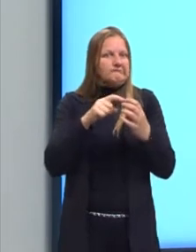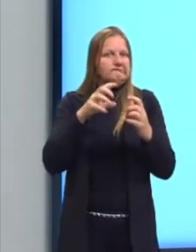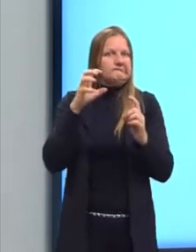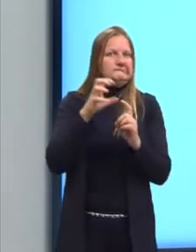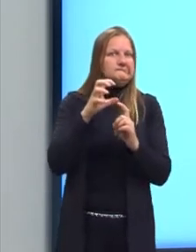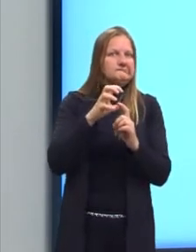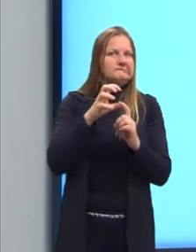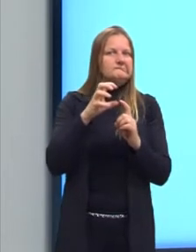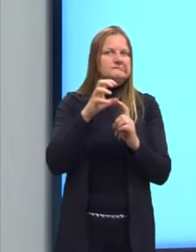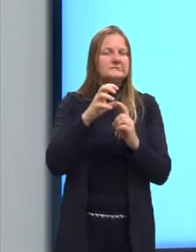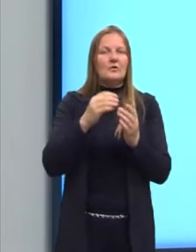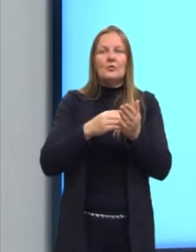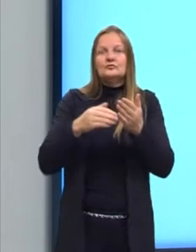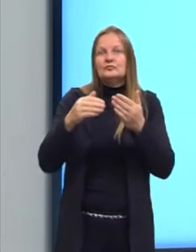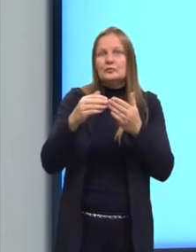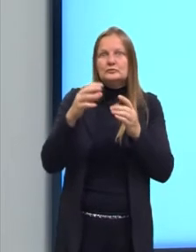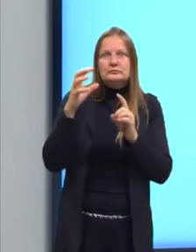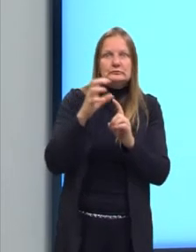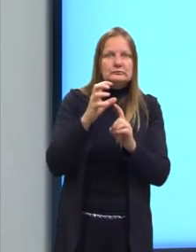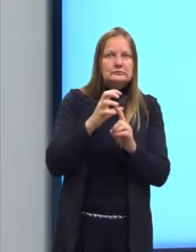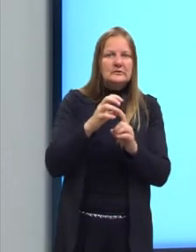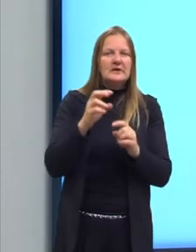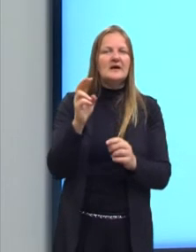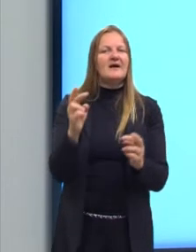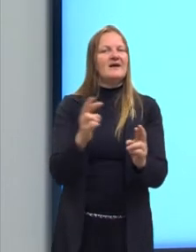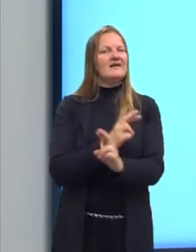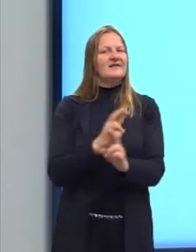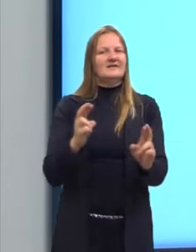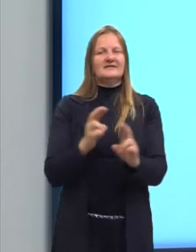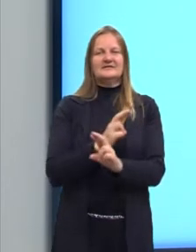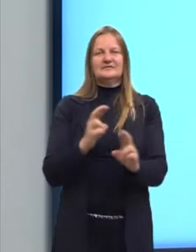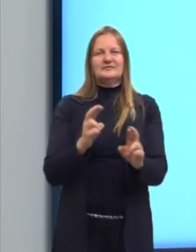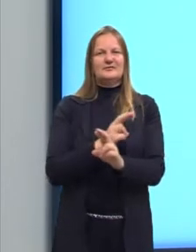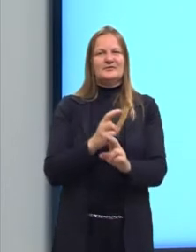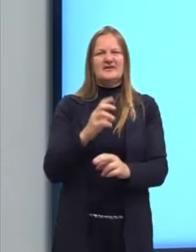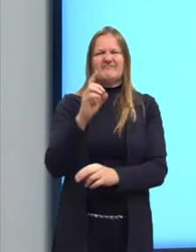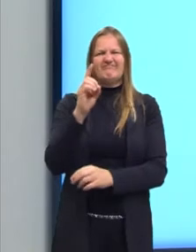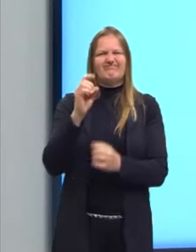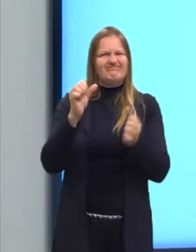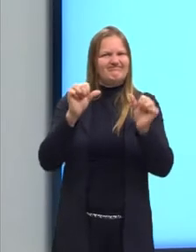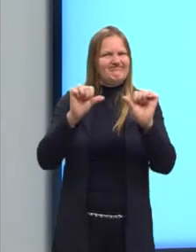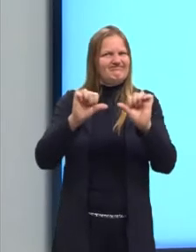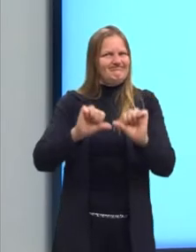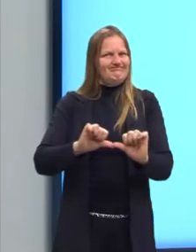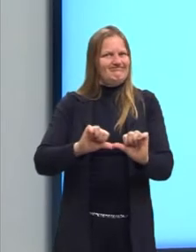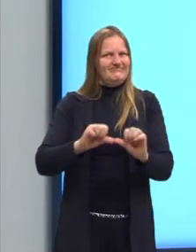ou todos, então a relação é desarmônica.